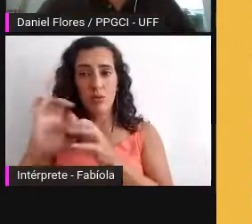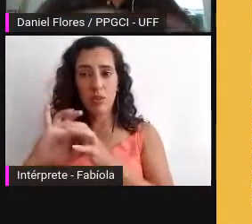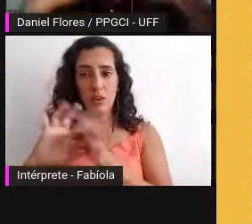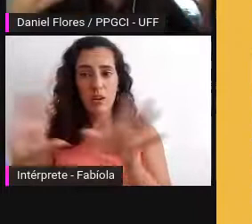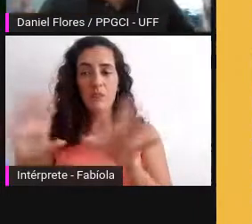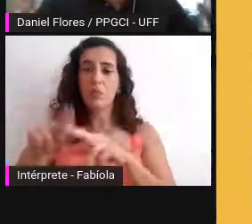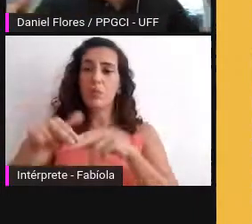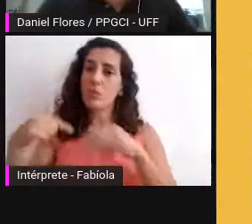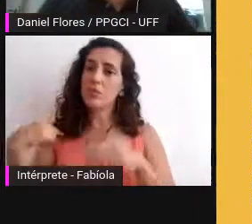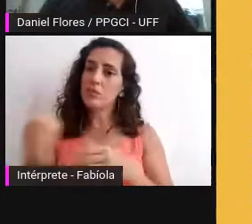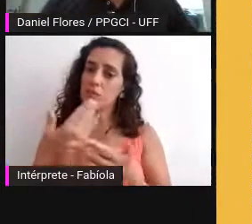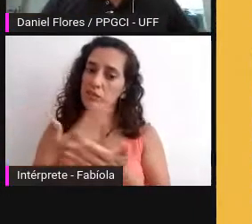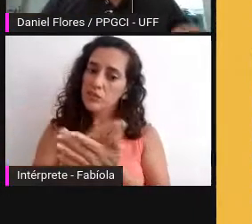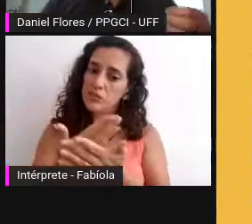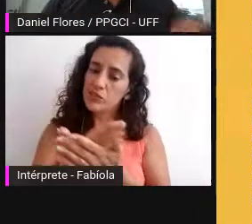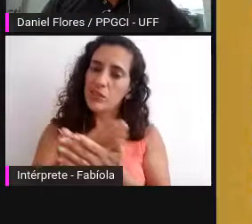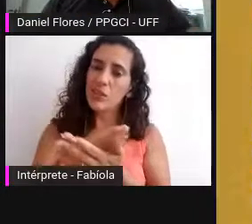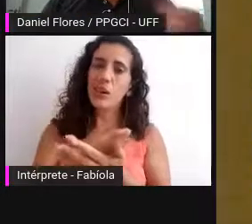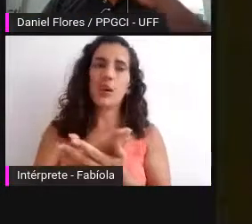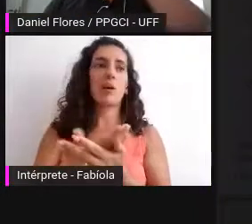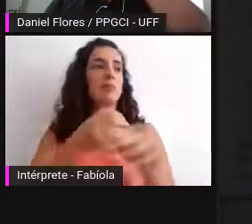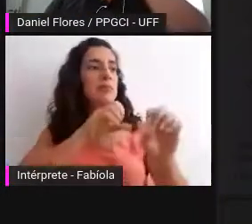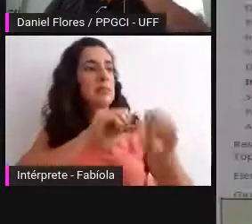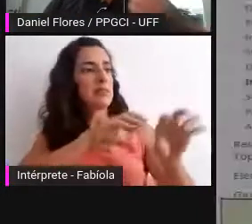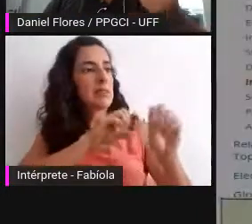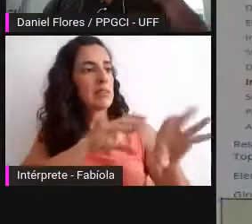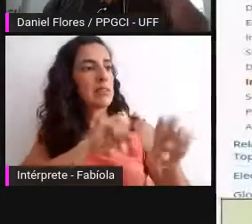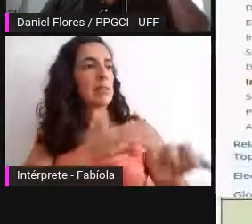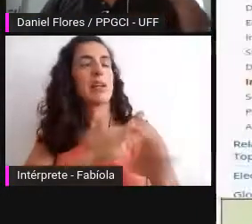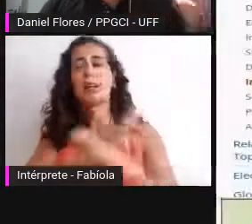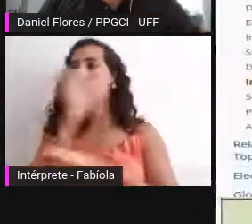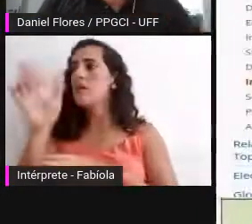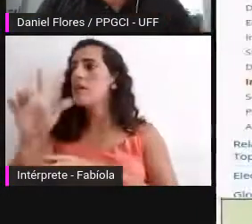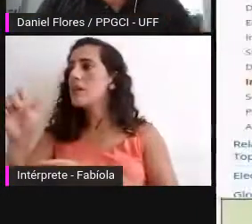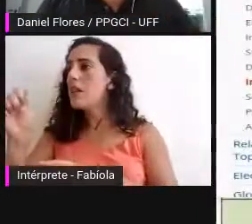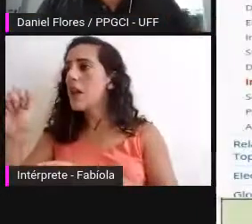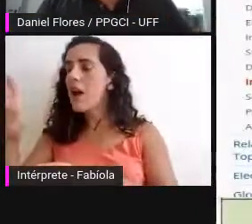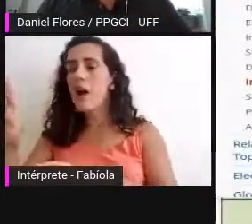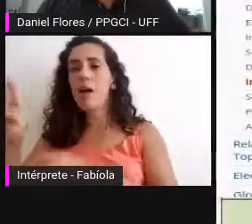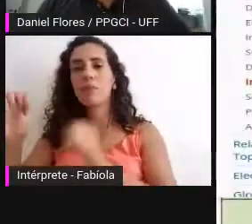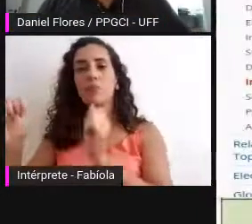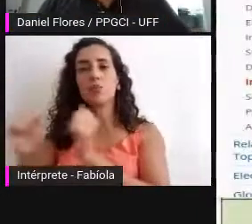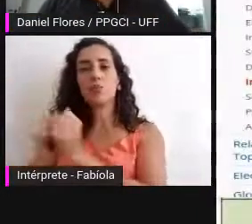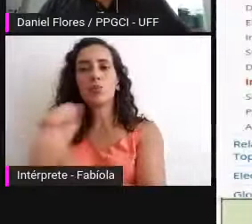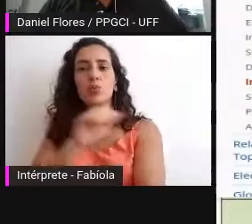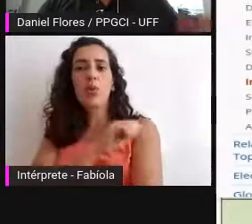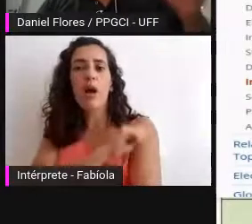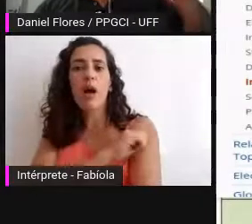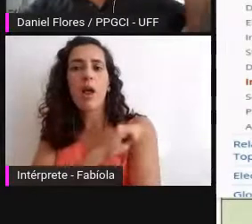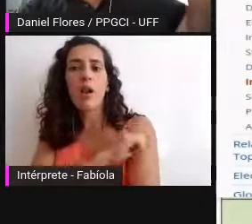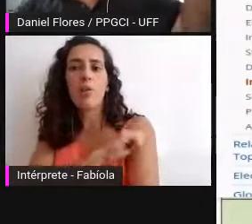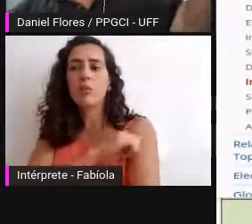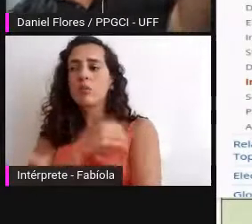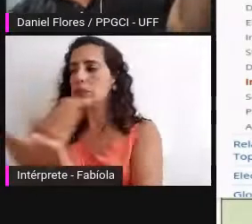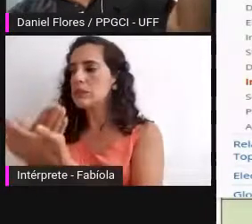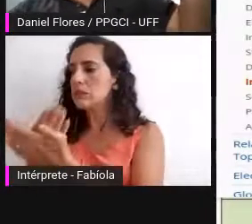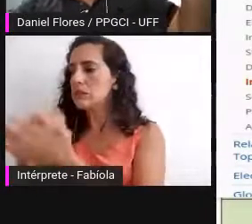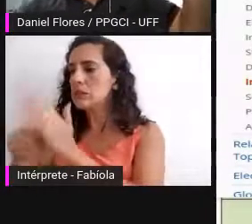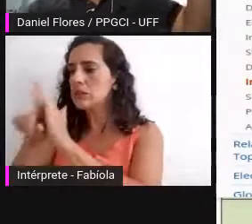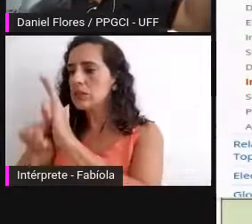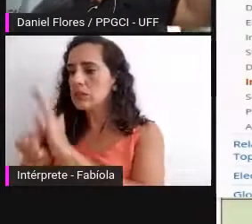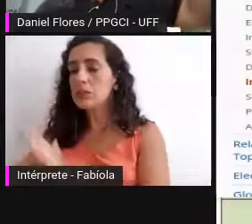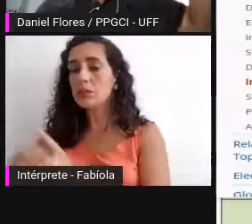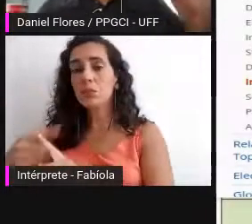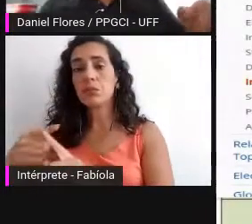aula e vamos para laboratório com os alunos por quê? porque eles nos apresentam essas possibilidades e já estão